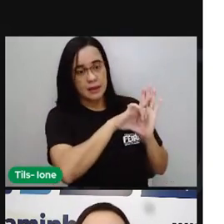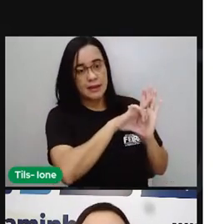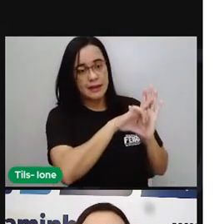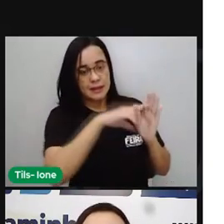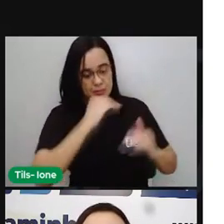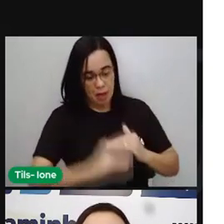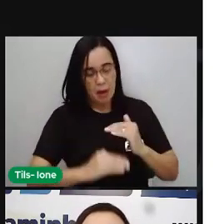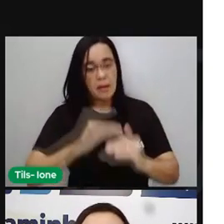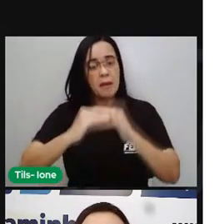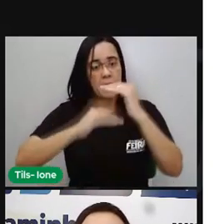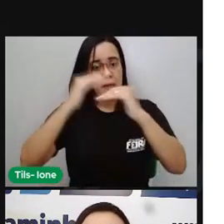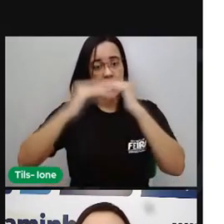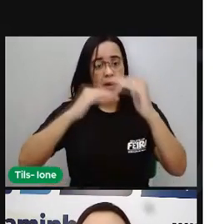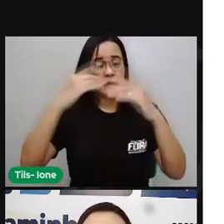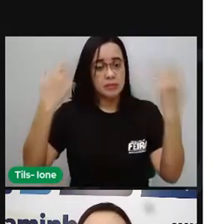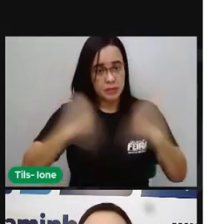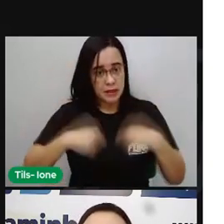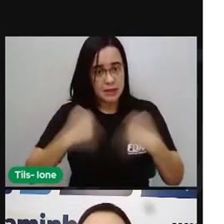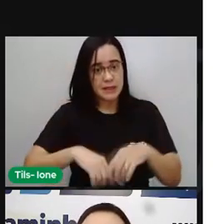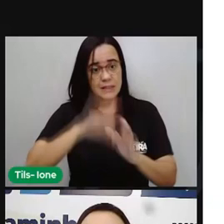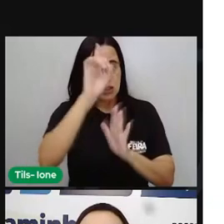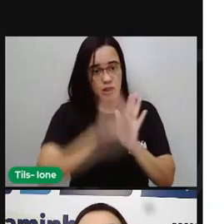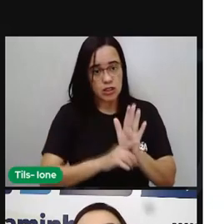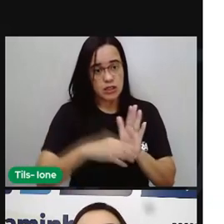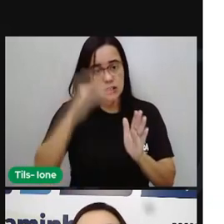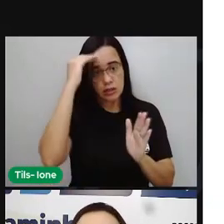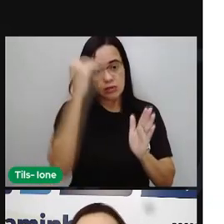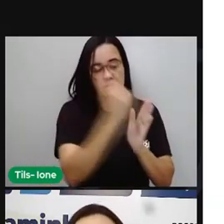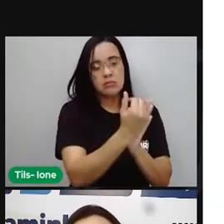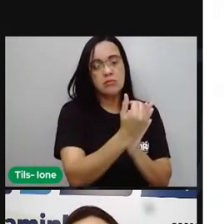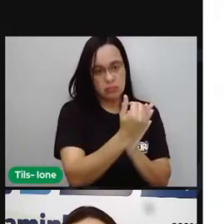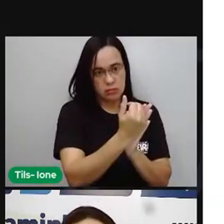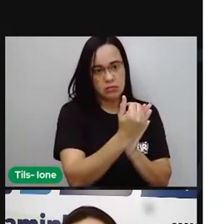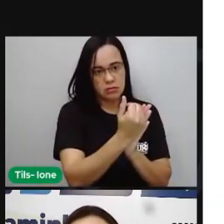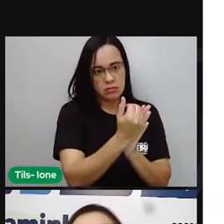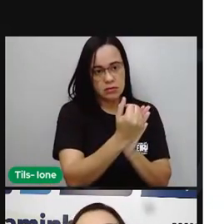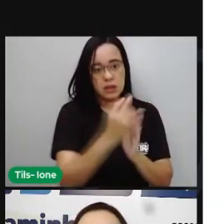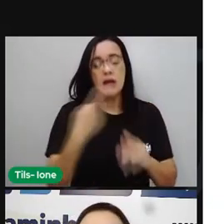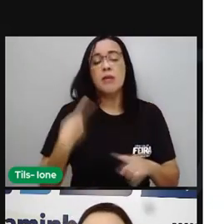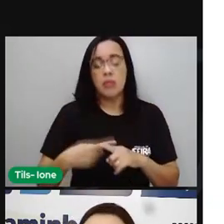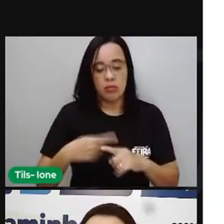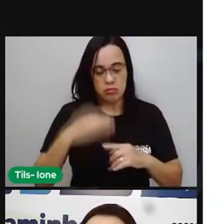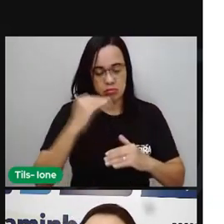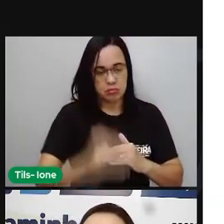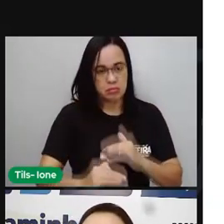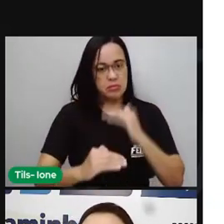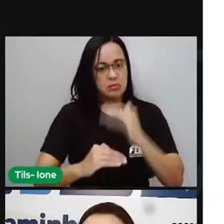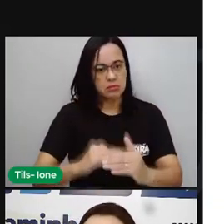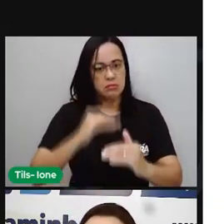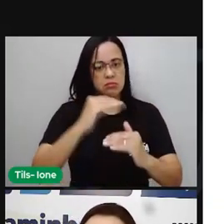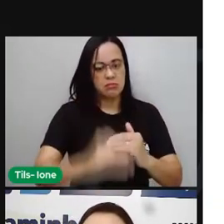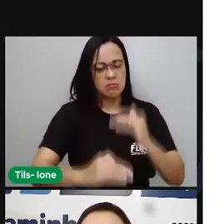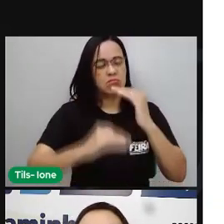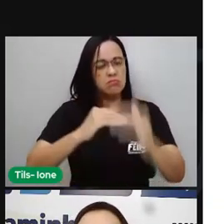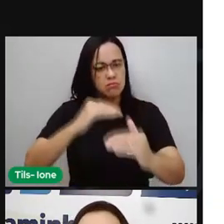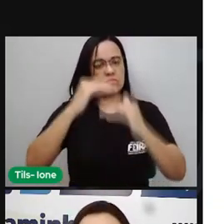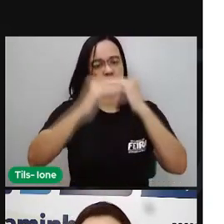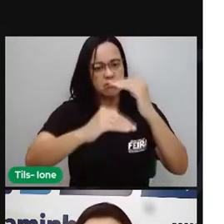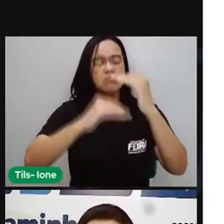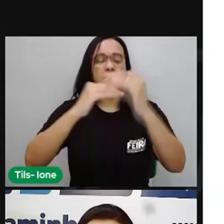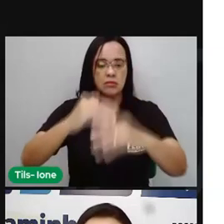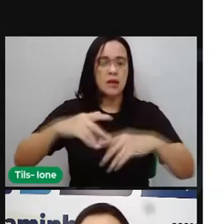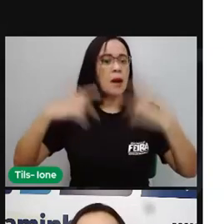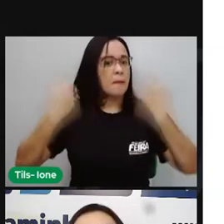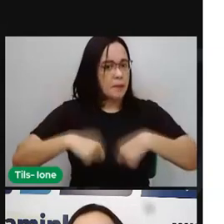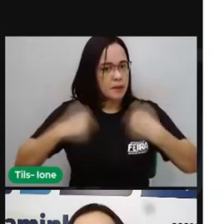Mas os direitos, eles são adquiridos no decorrer do tempo. E são adquiridos normalmente porque alguém